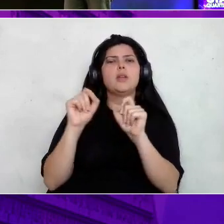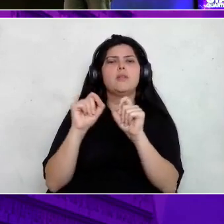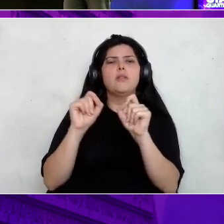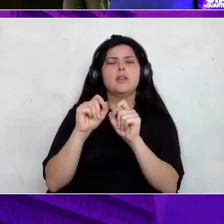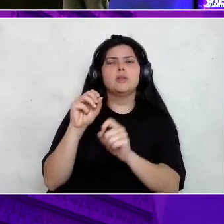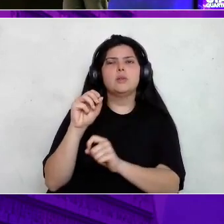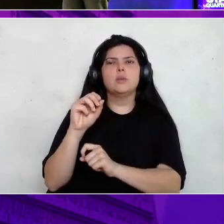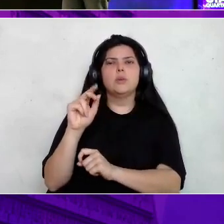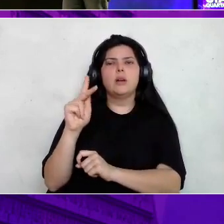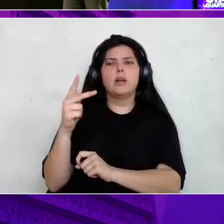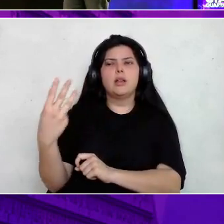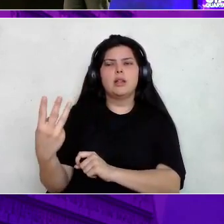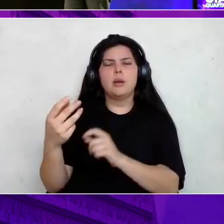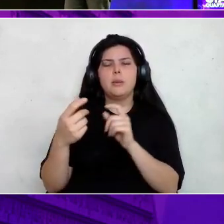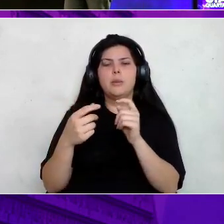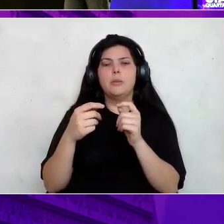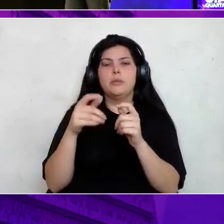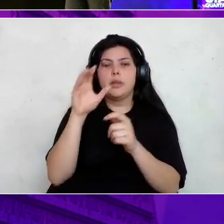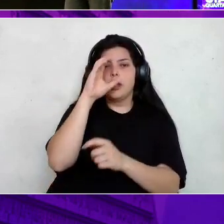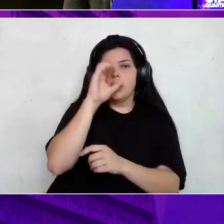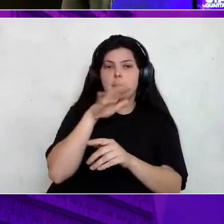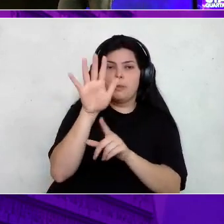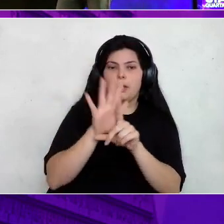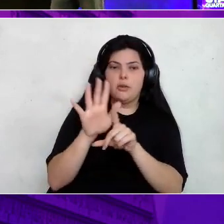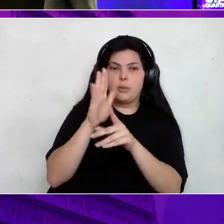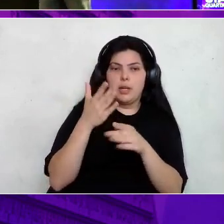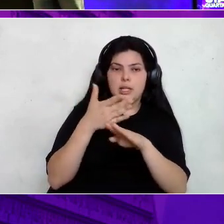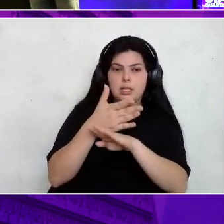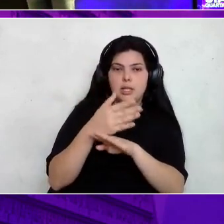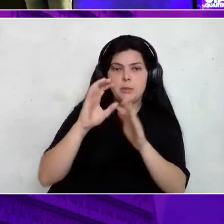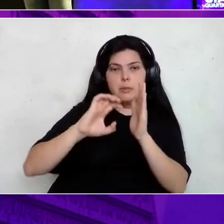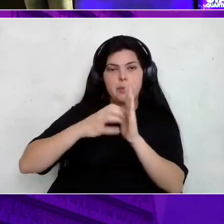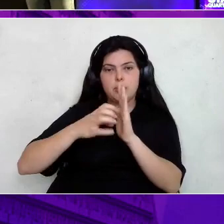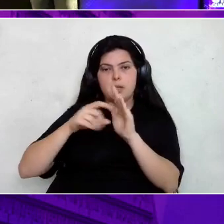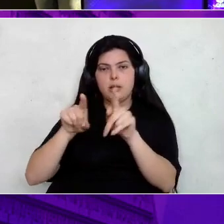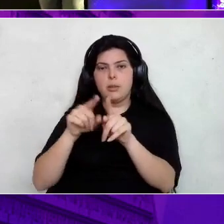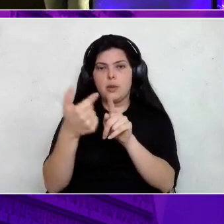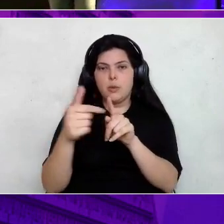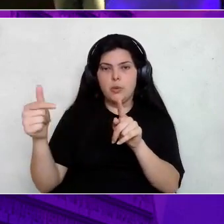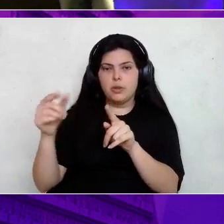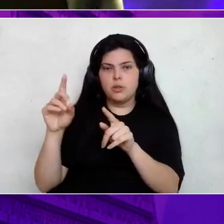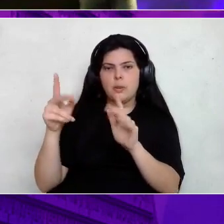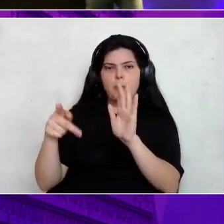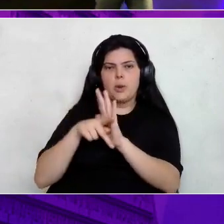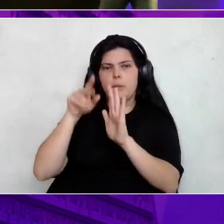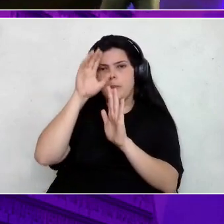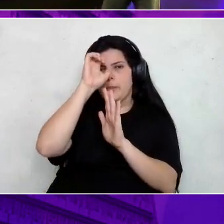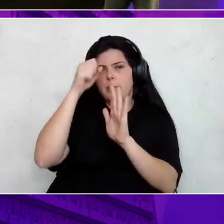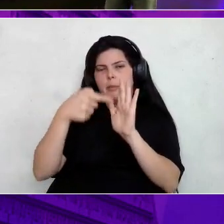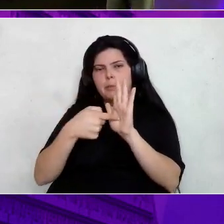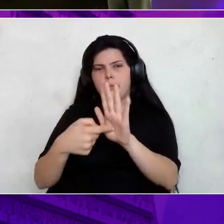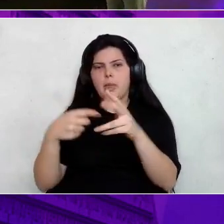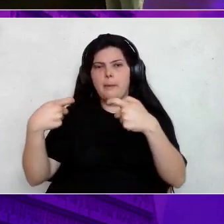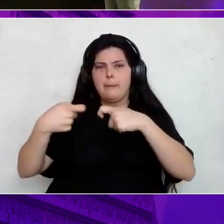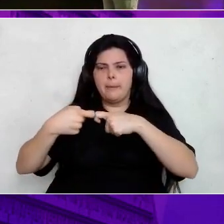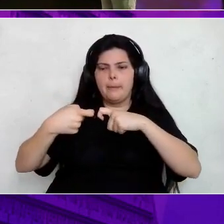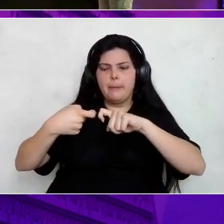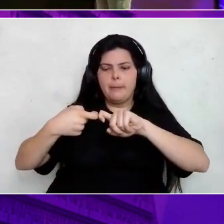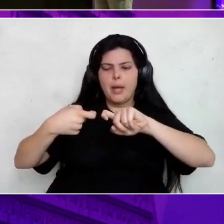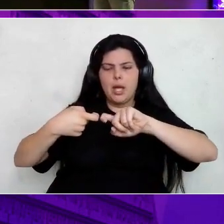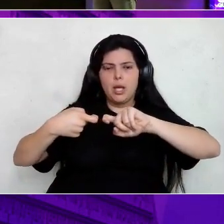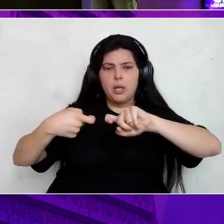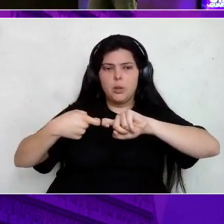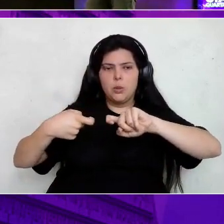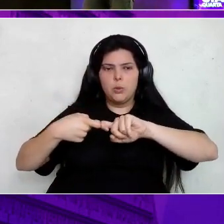né? Normalmente, os clientes têm essa plataforma. Tem um banco de dados e tem uma outra plataforma só de machine learning, Python, etc. O a gente fez foi trazer isso para